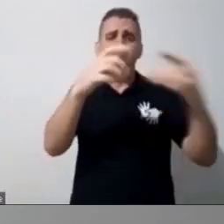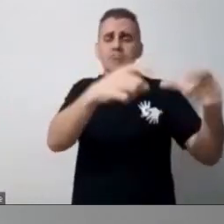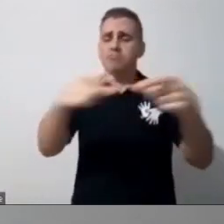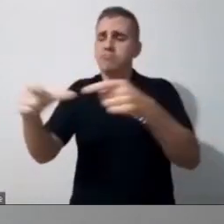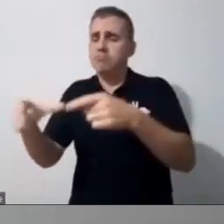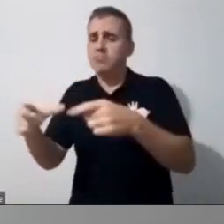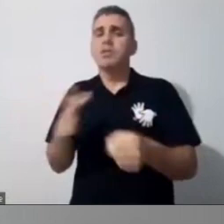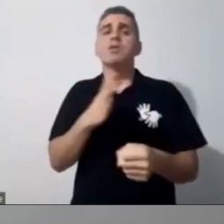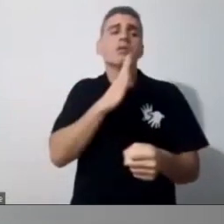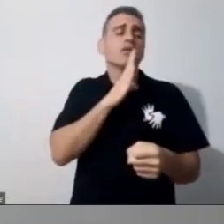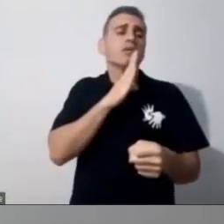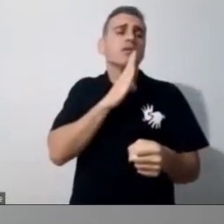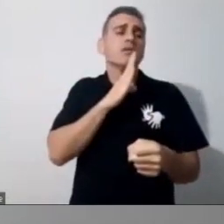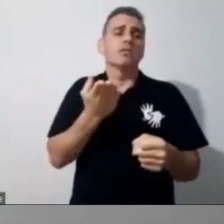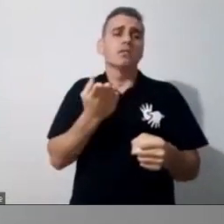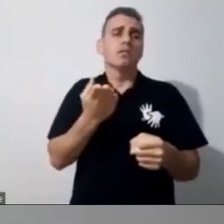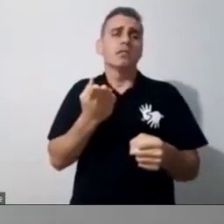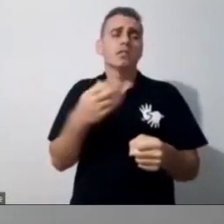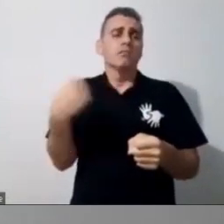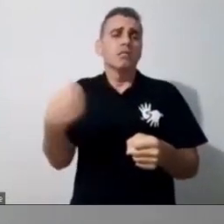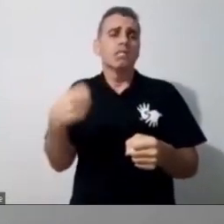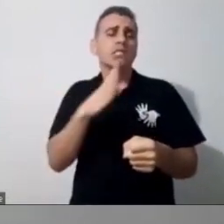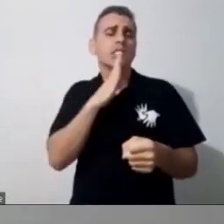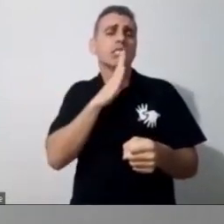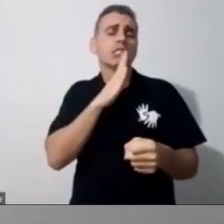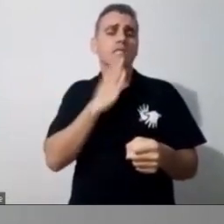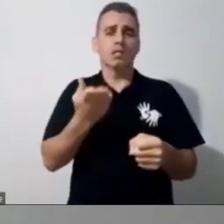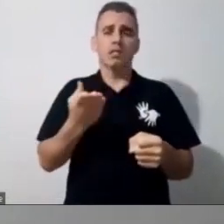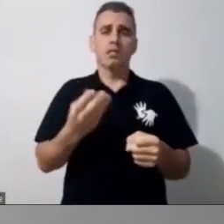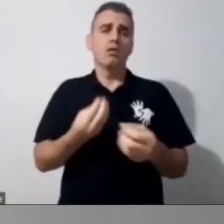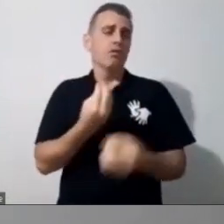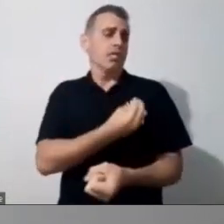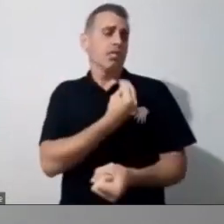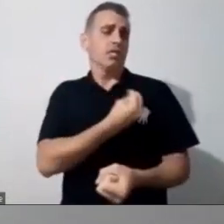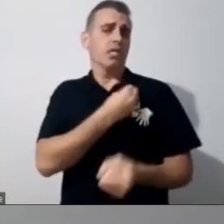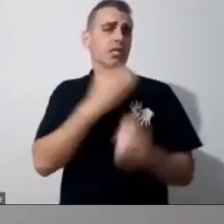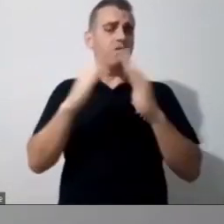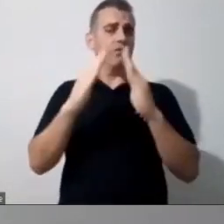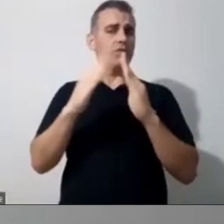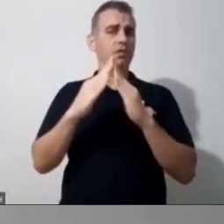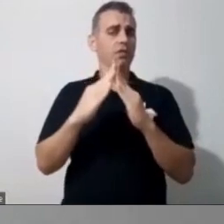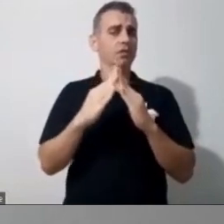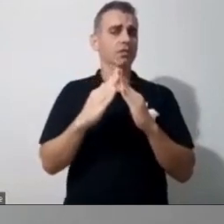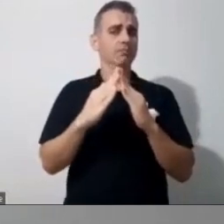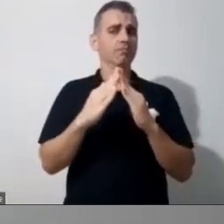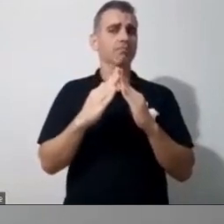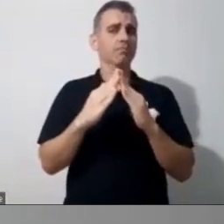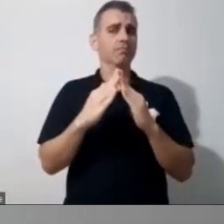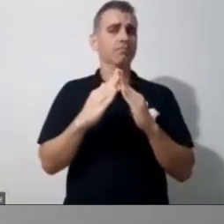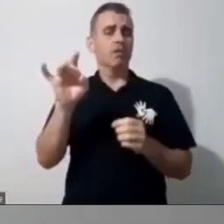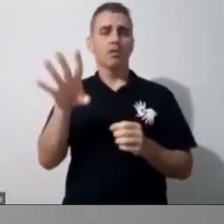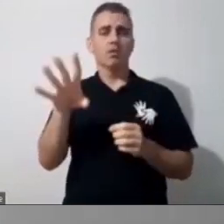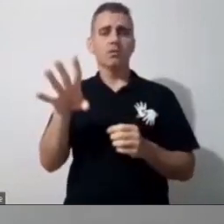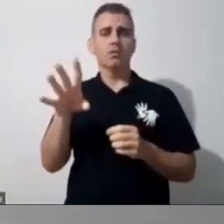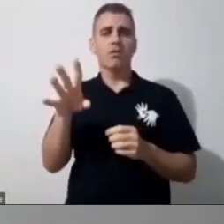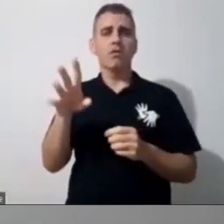espaço e a forma que ele vive lá pra pensar no planejamento. E a gente sabe que não é só a pessoa com deficiência